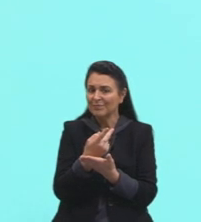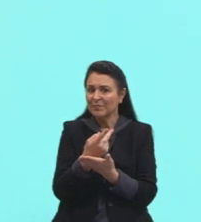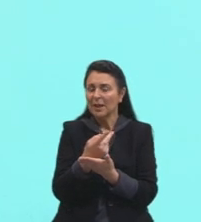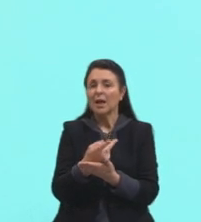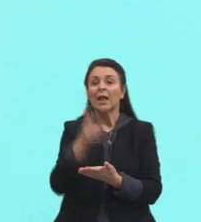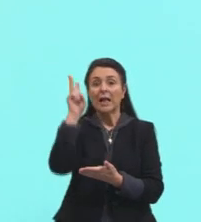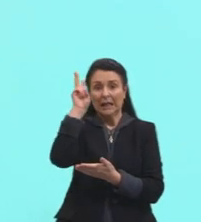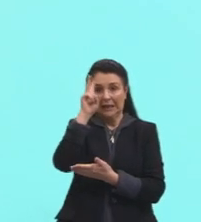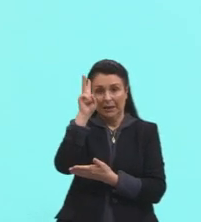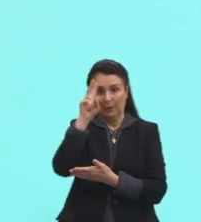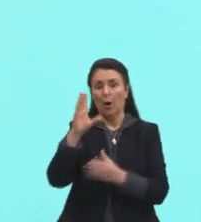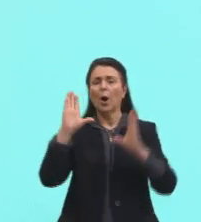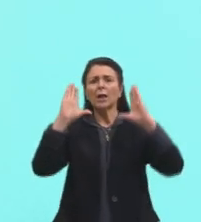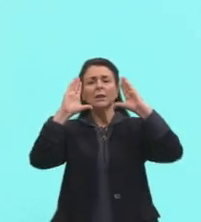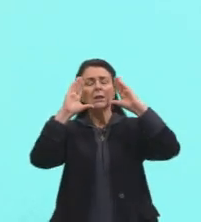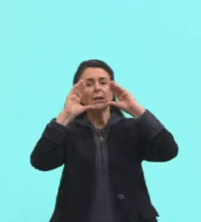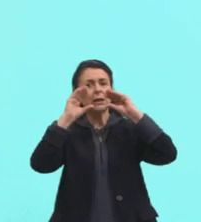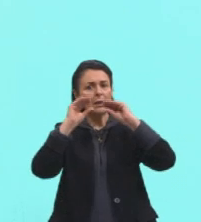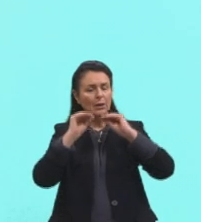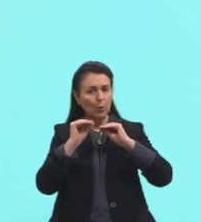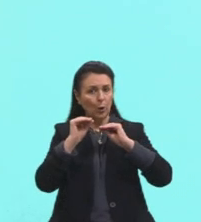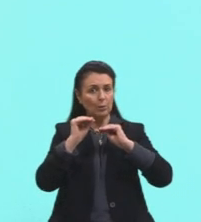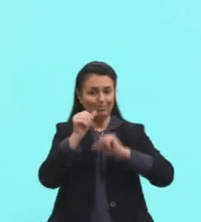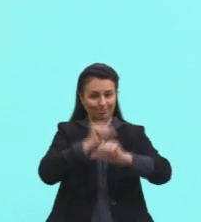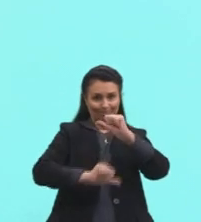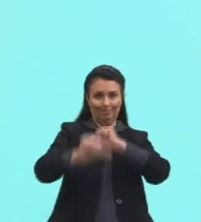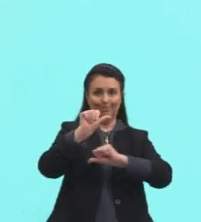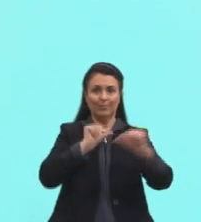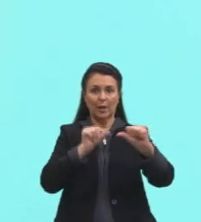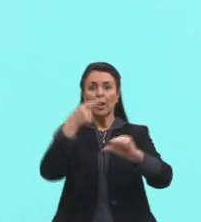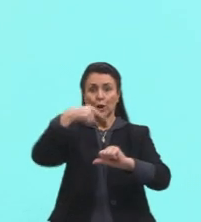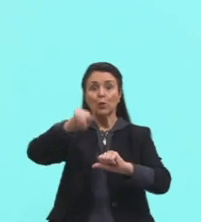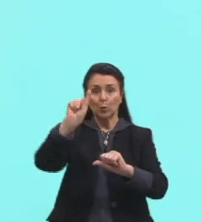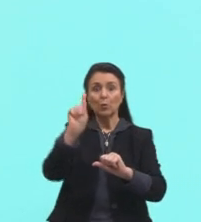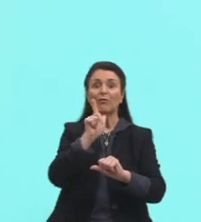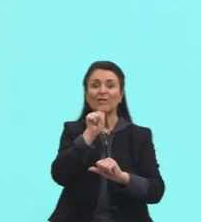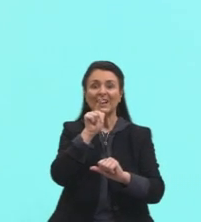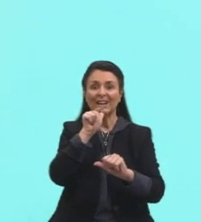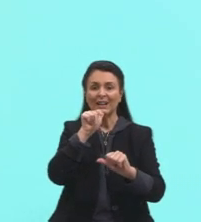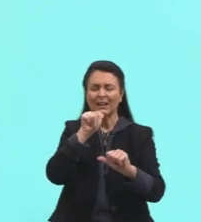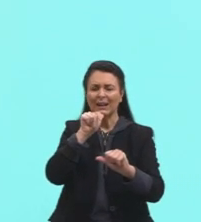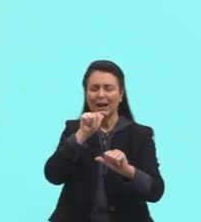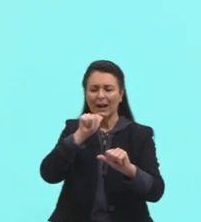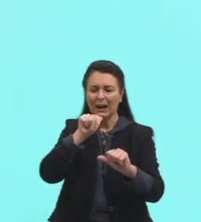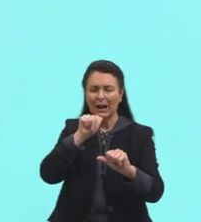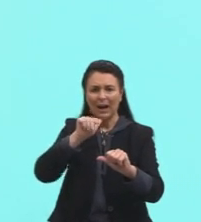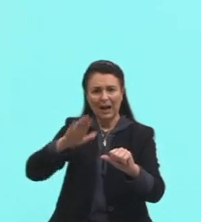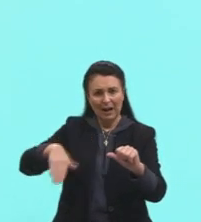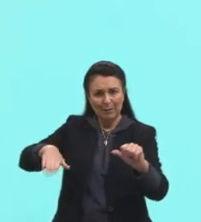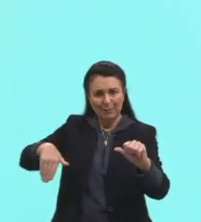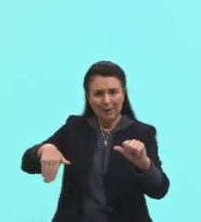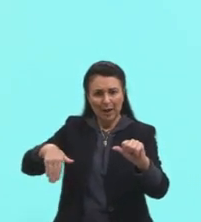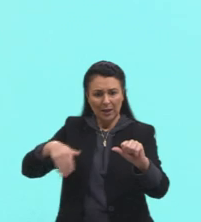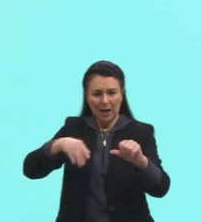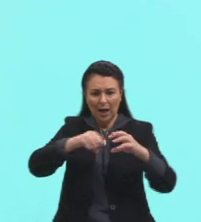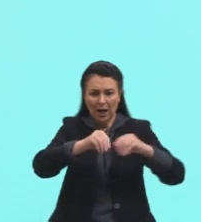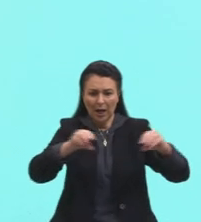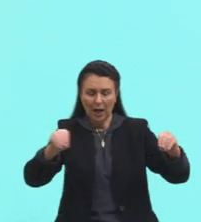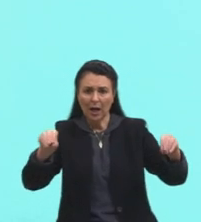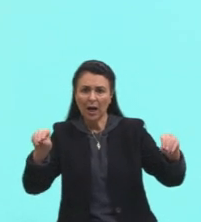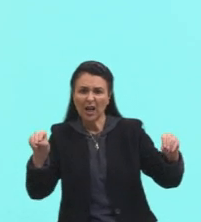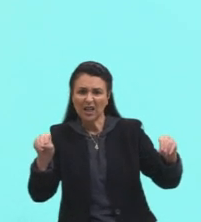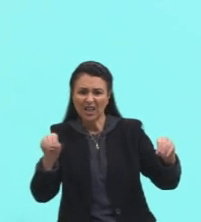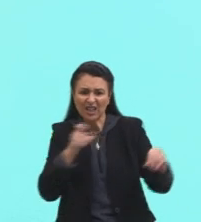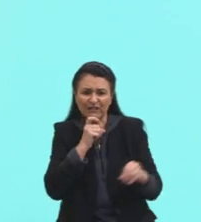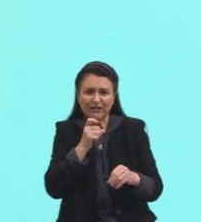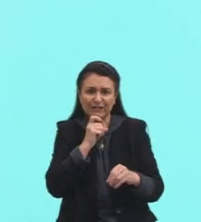em compensação de noite, né, é o contrário, ah, tu entra na praia, bah, aquela areia, né, super gelada, daí tu entra no mar, puxa, tá